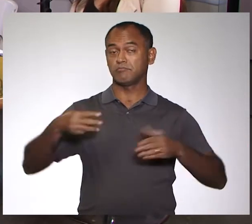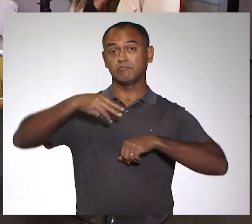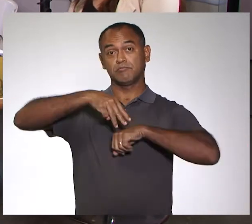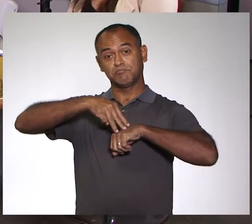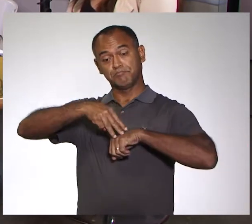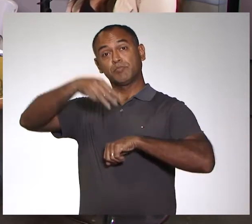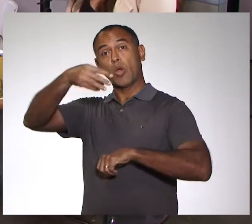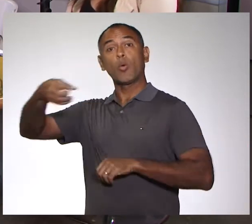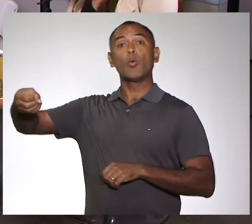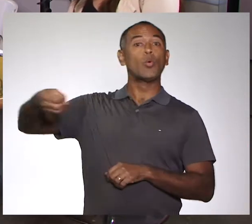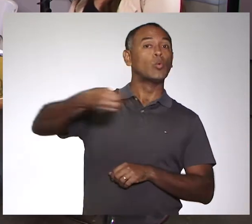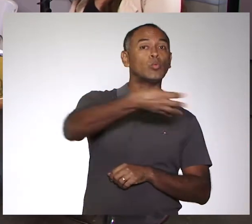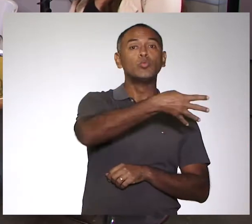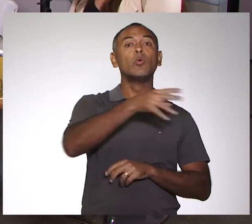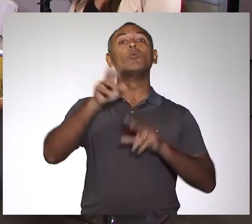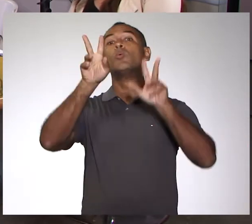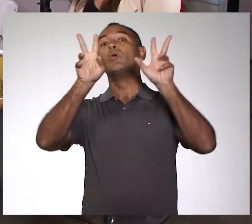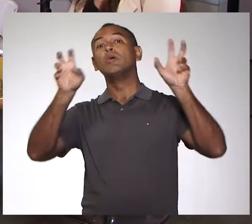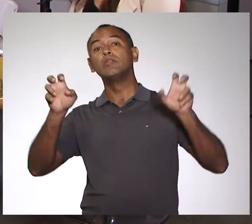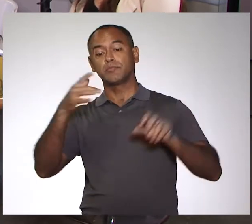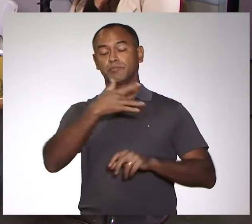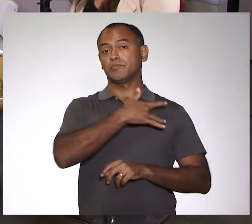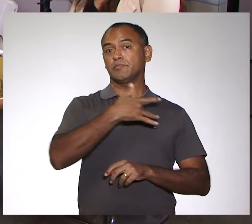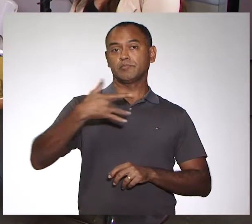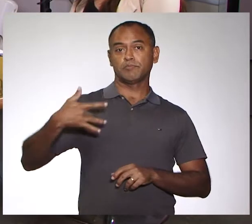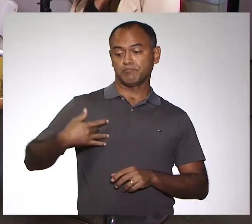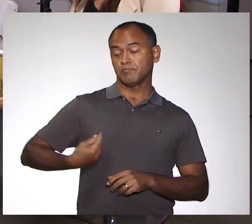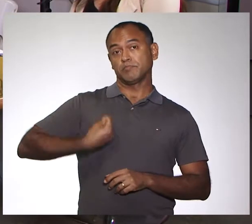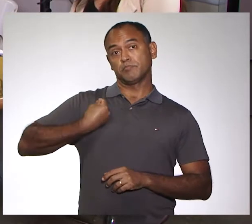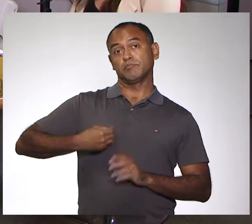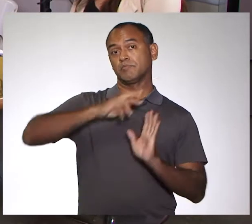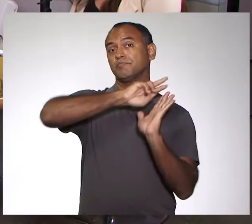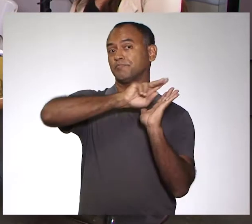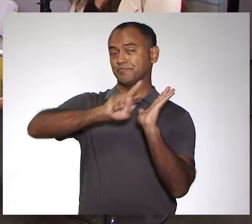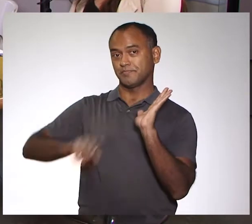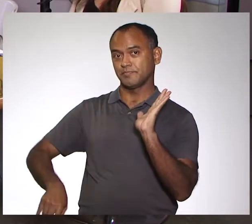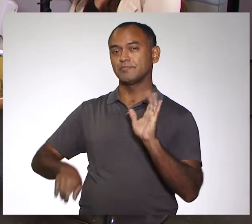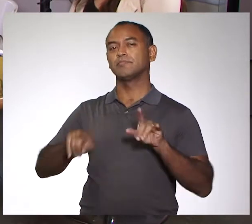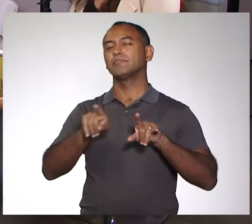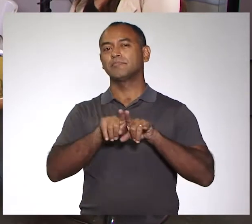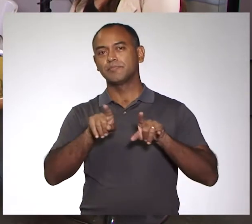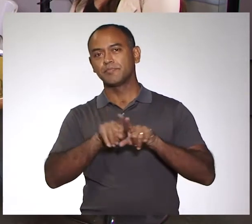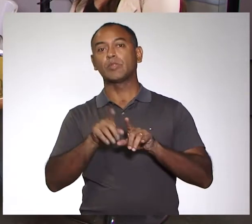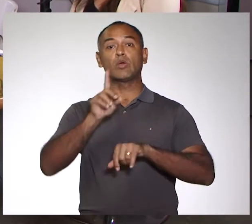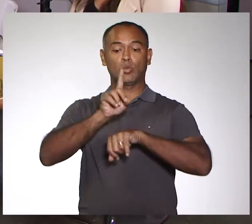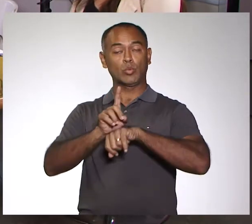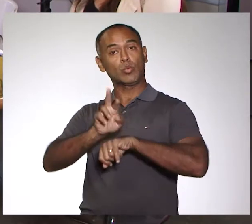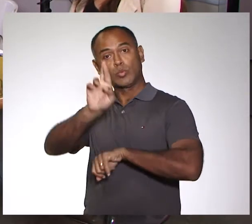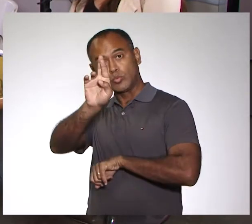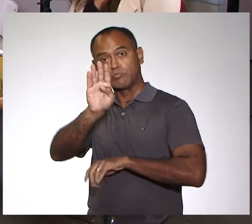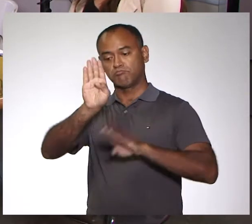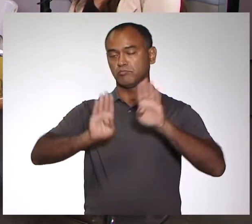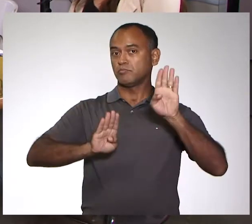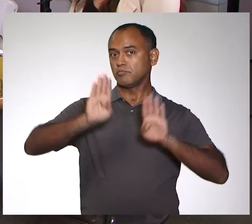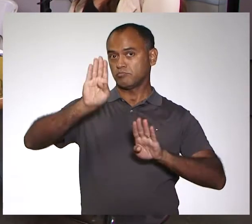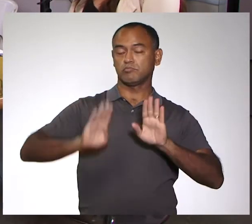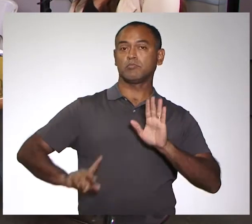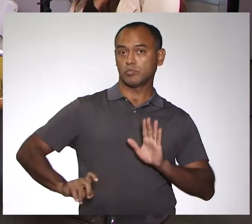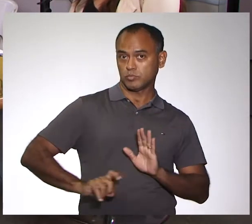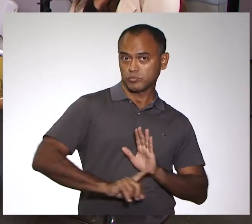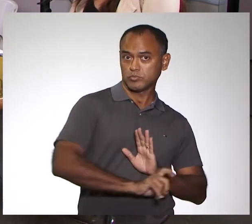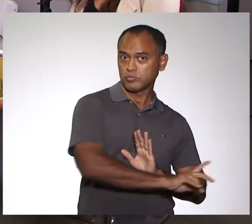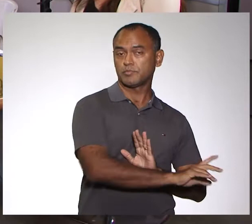chegando um novo mestrado na UFRR sobre saúde e biodiversidade e também vamos falar sobre os novos doutores em biologia